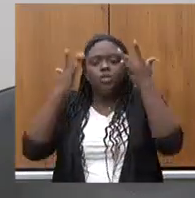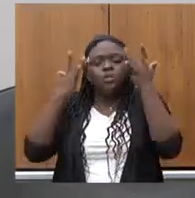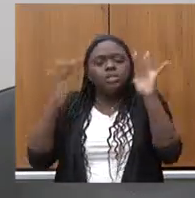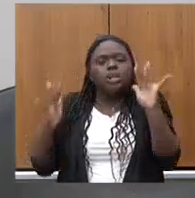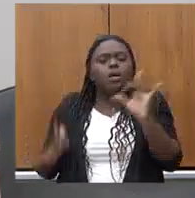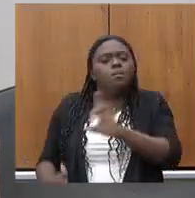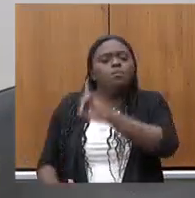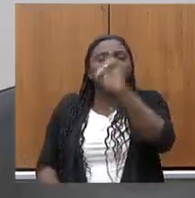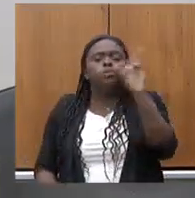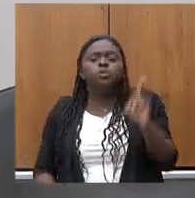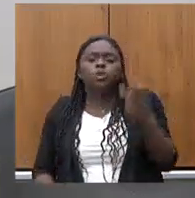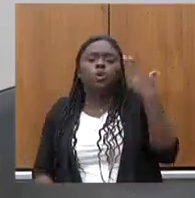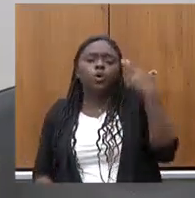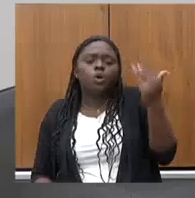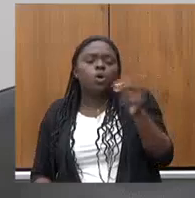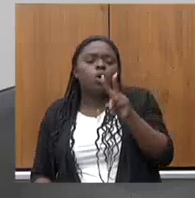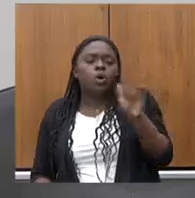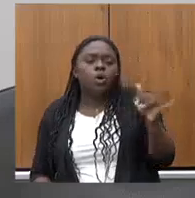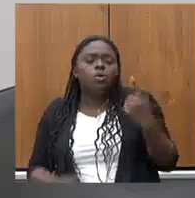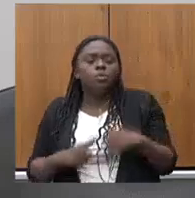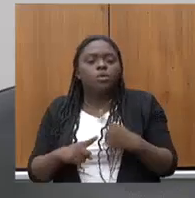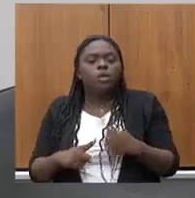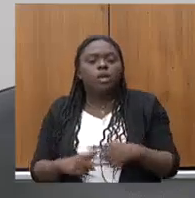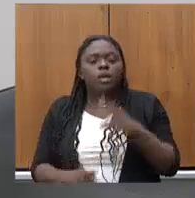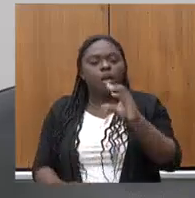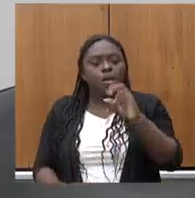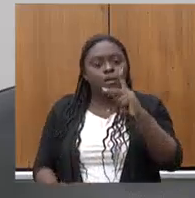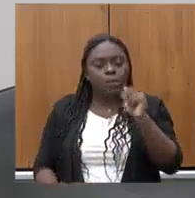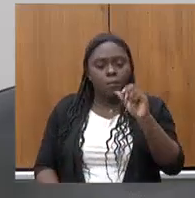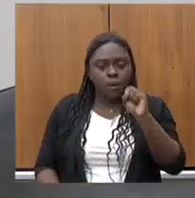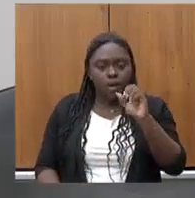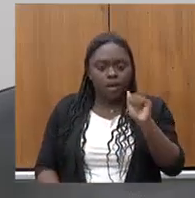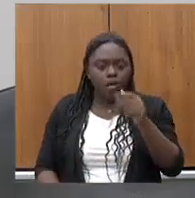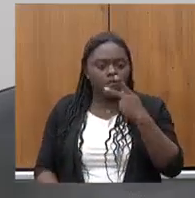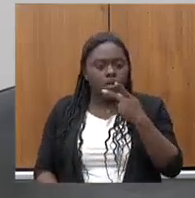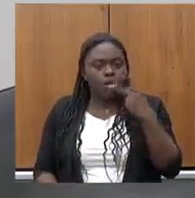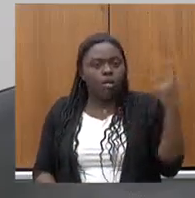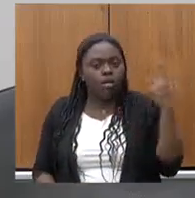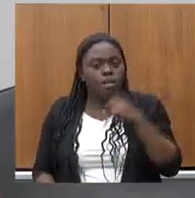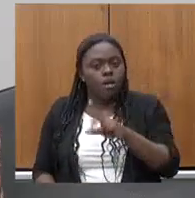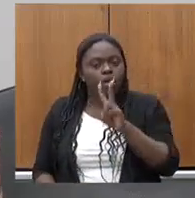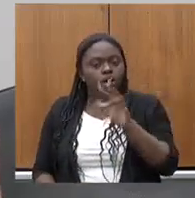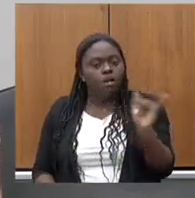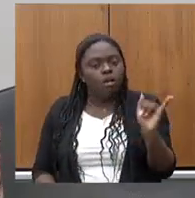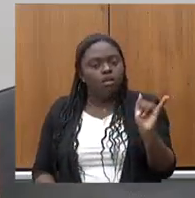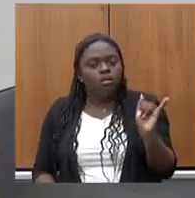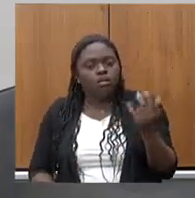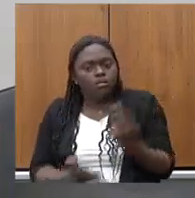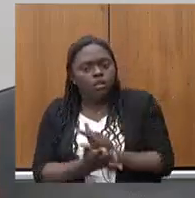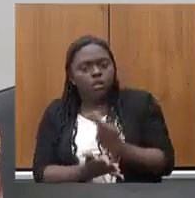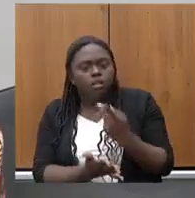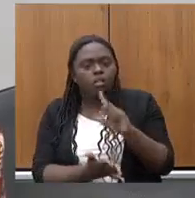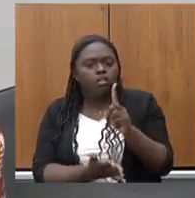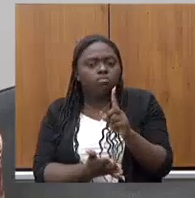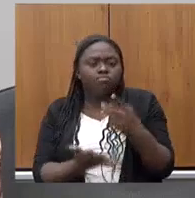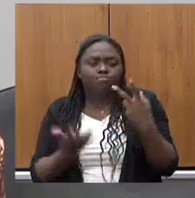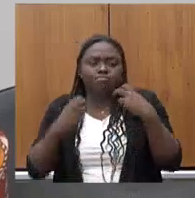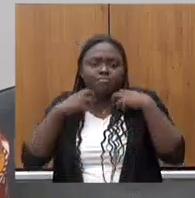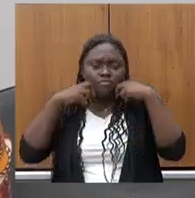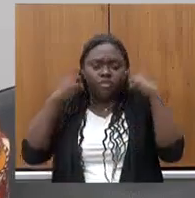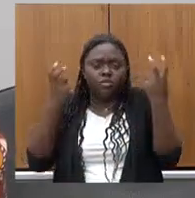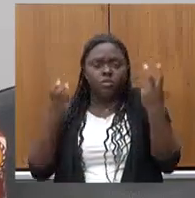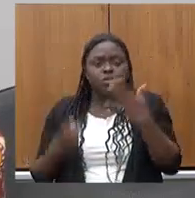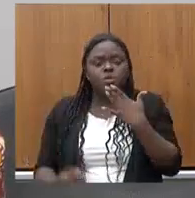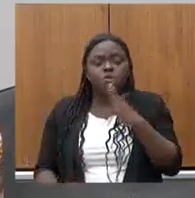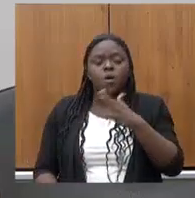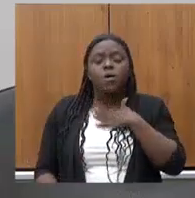quando será normalizado porque nenhum prazo que a COPASA diz que vai cumprir é cumprido é situação vergonhosa qual